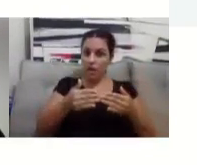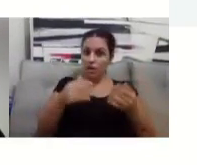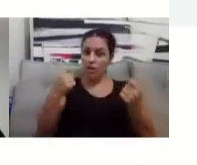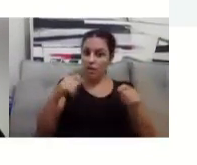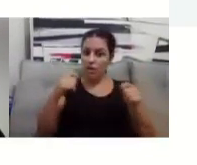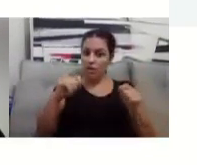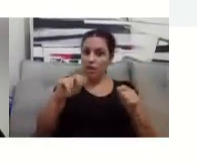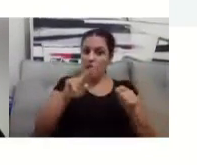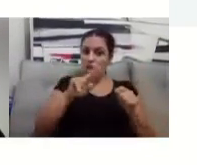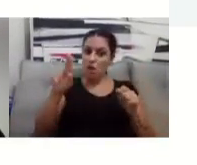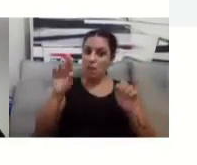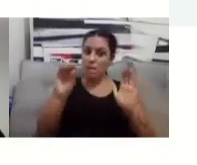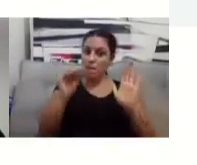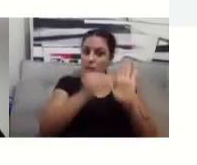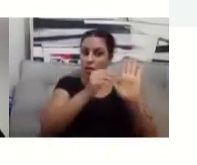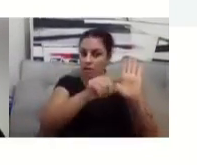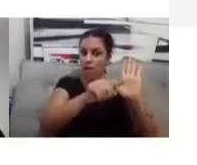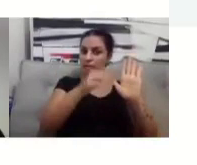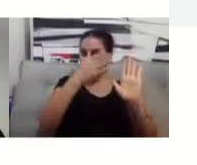tá?